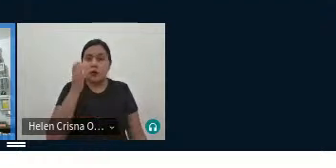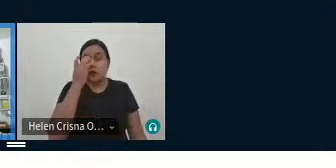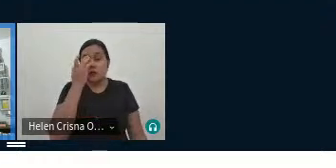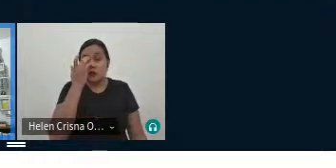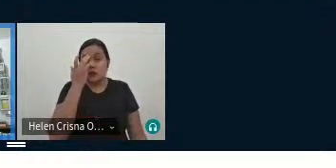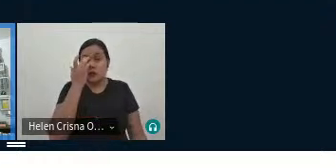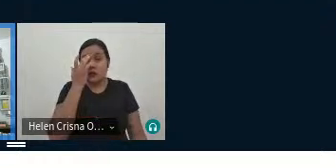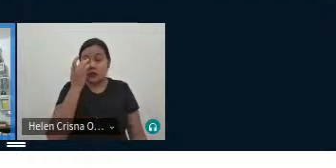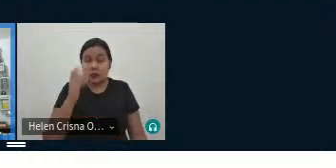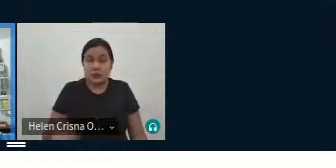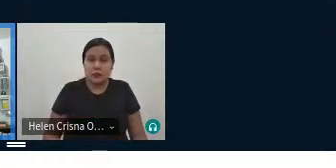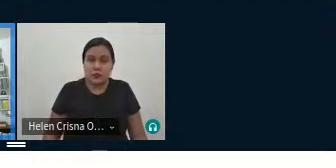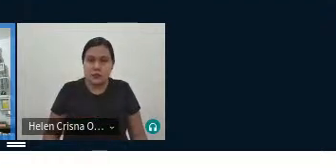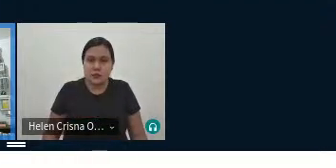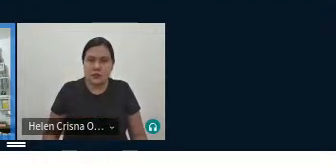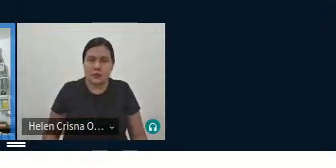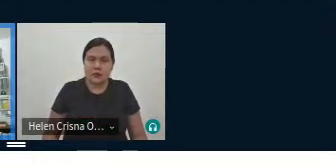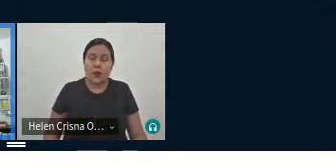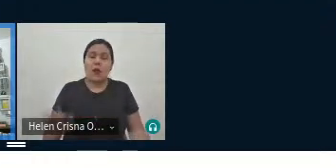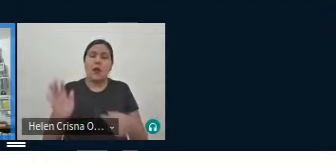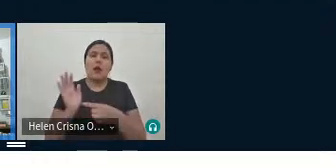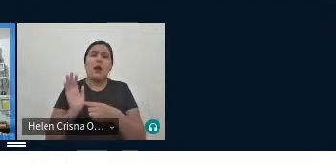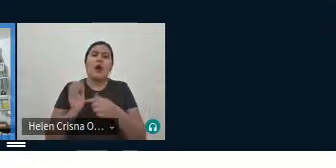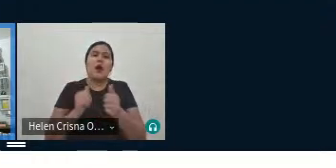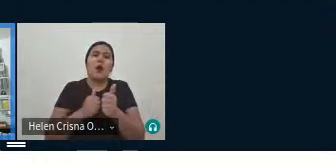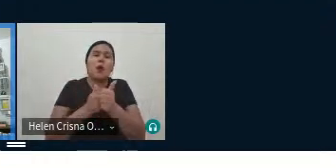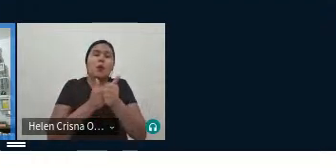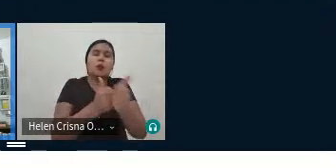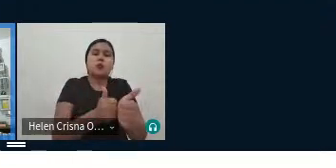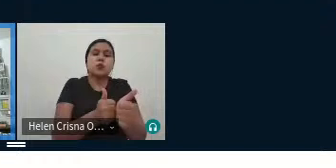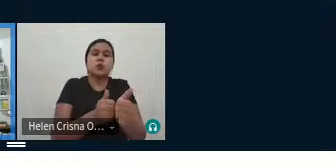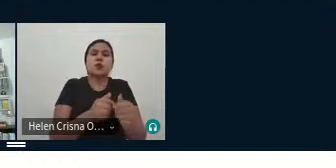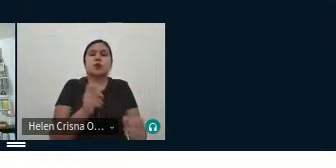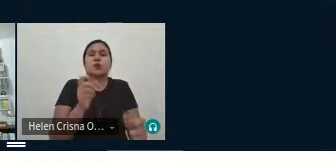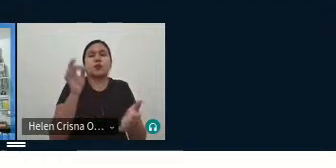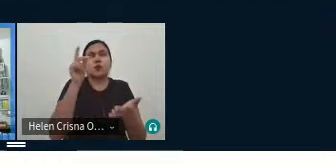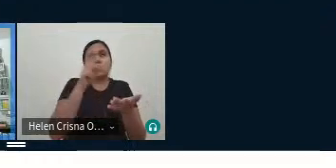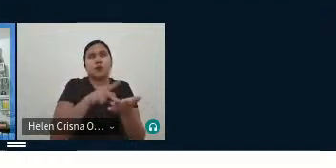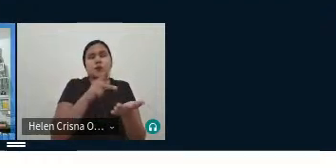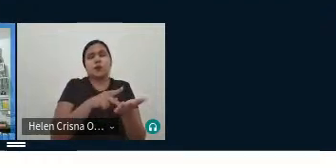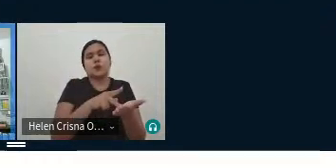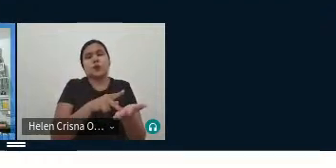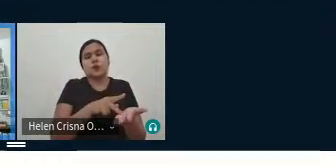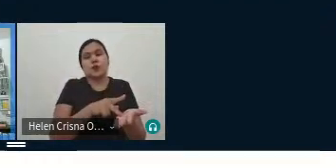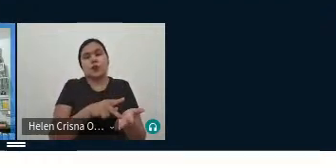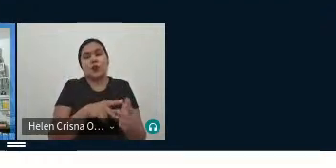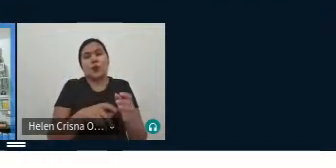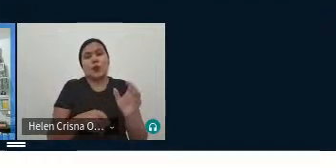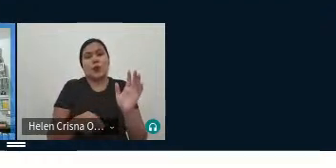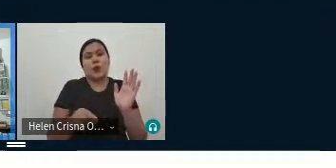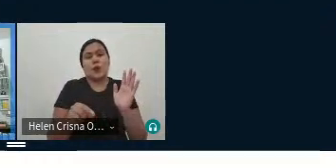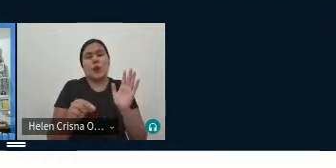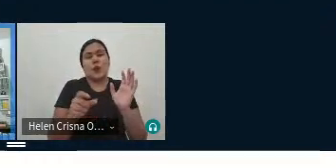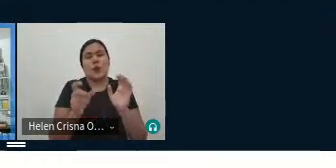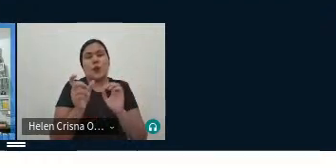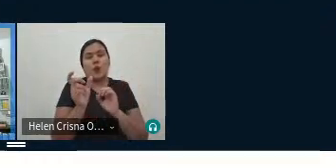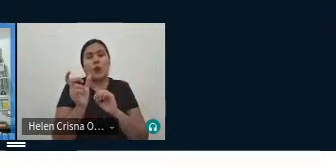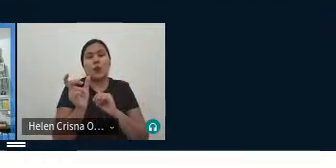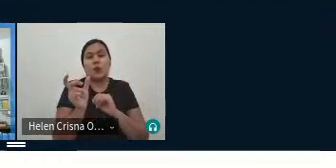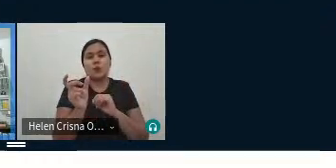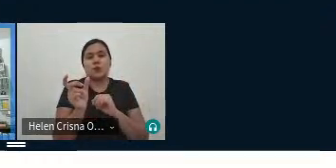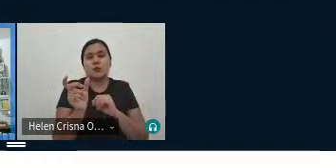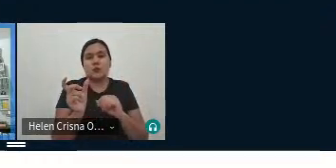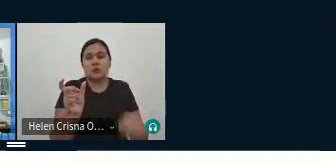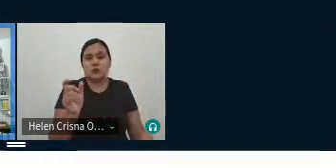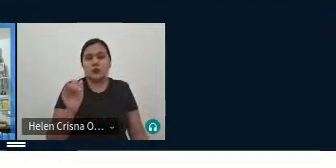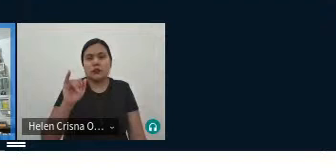exatamente no meio como no original, mas tentou essa proximidade, onde você tem o elemento ritsuji, que